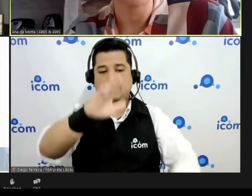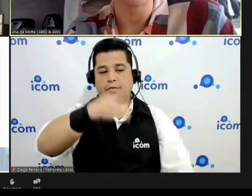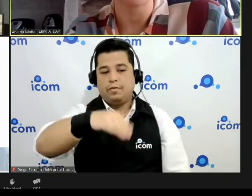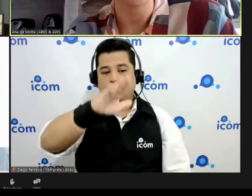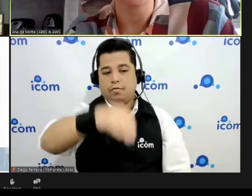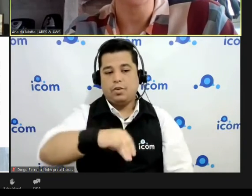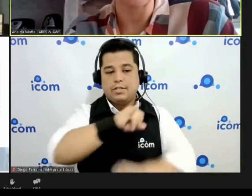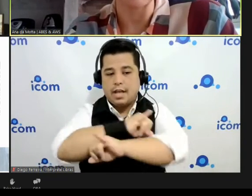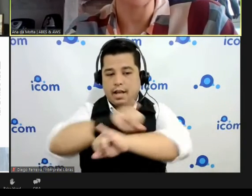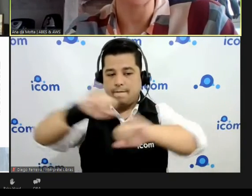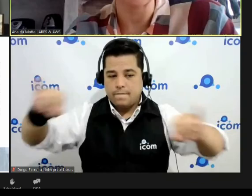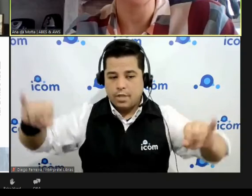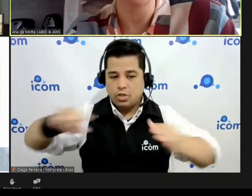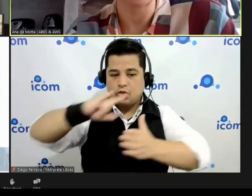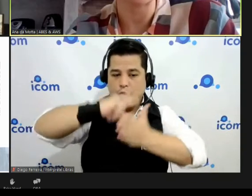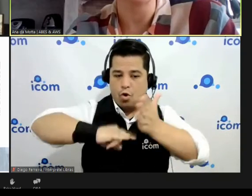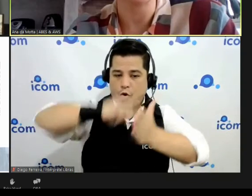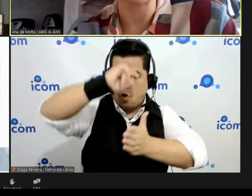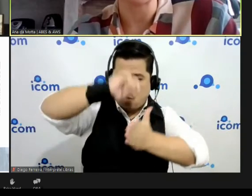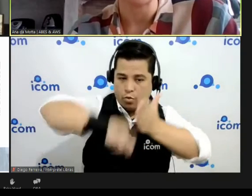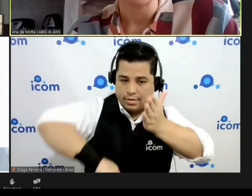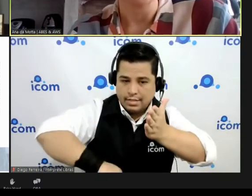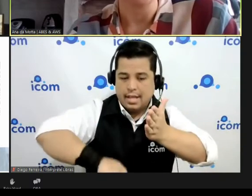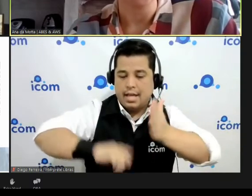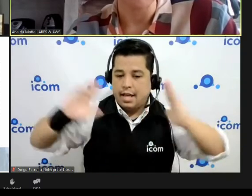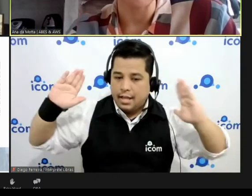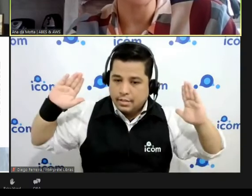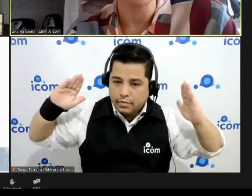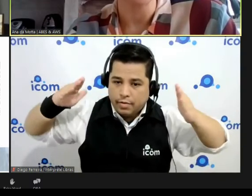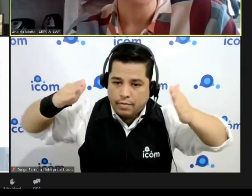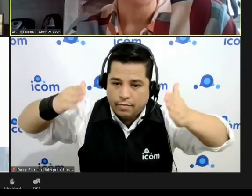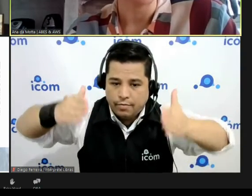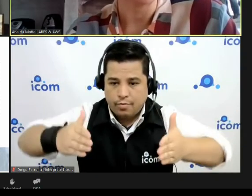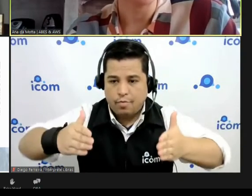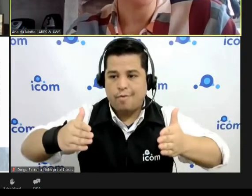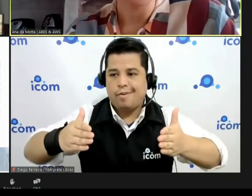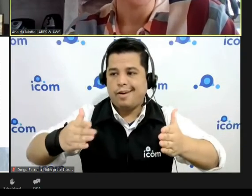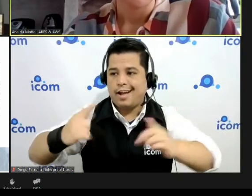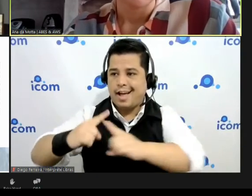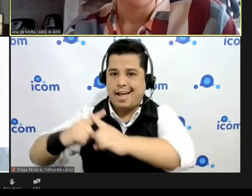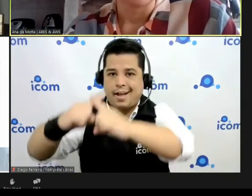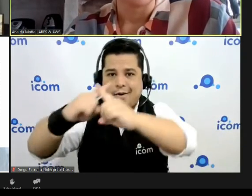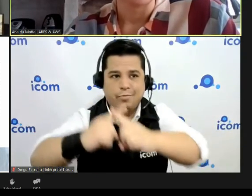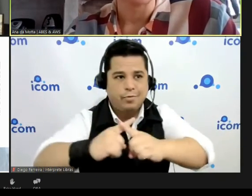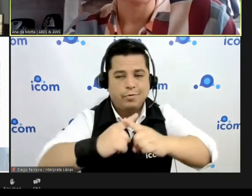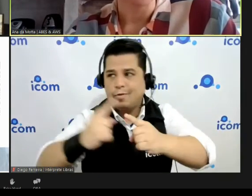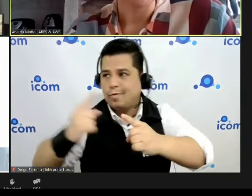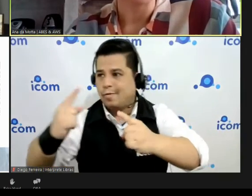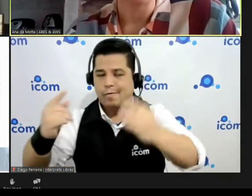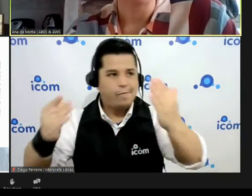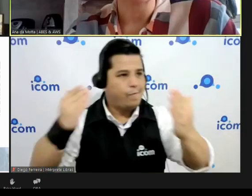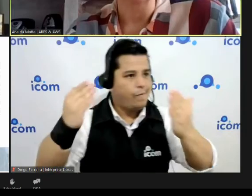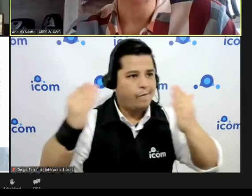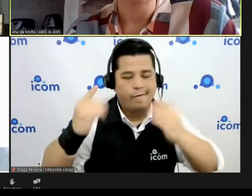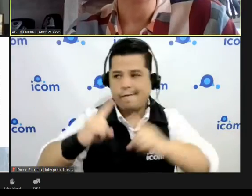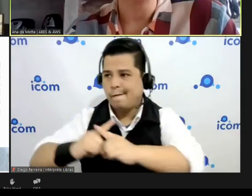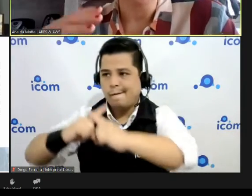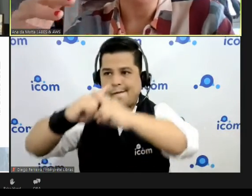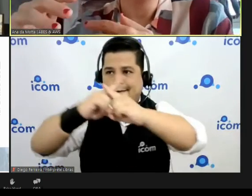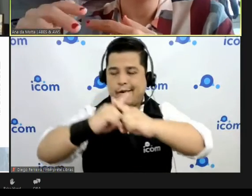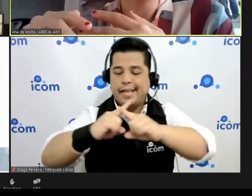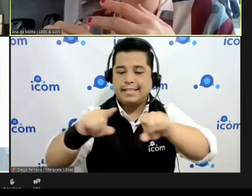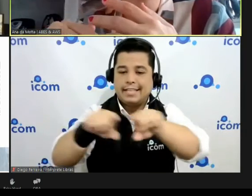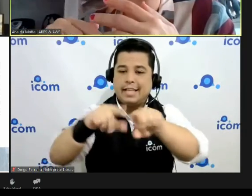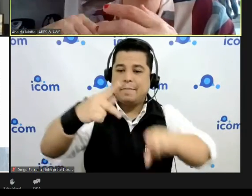contratação vão ficar bem focadas em concorrência, pregão e a gente também tem escutado que a